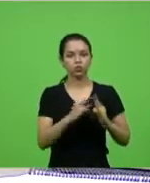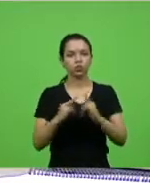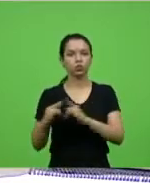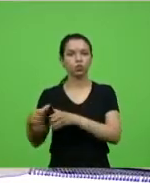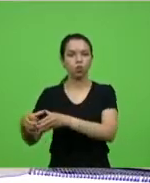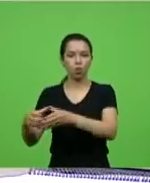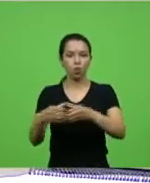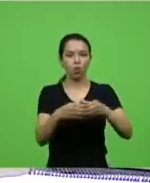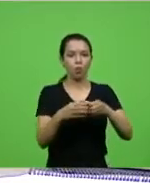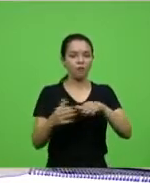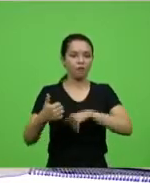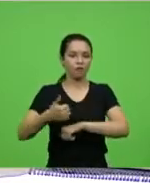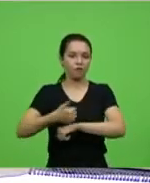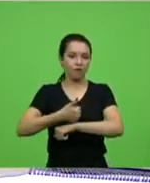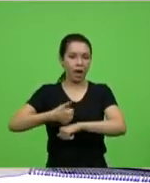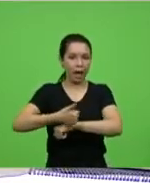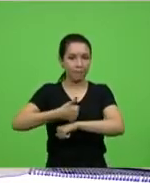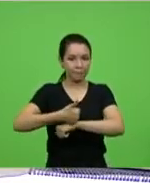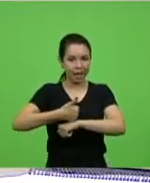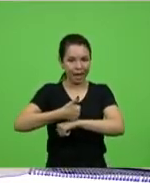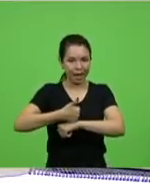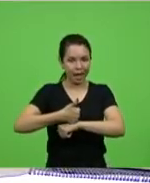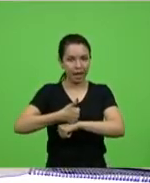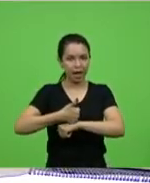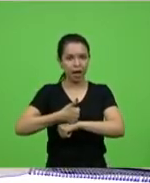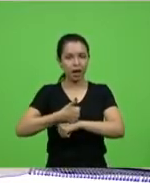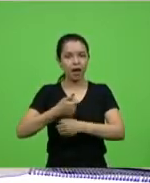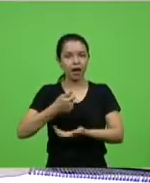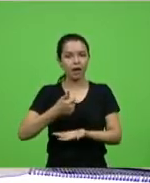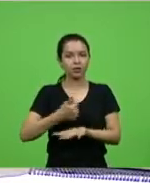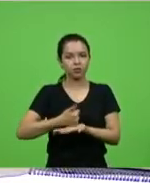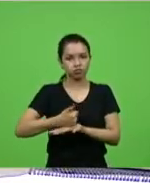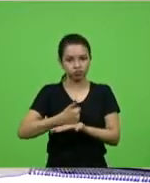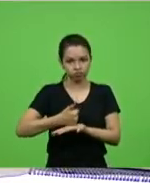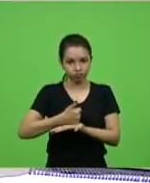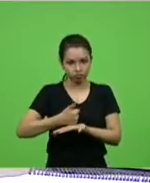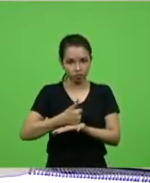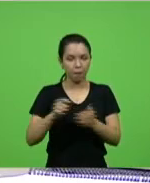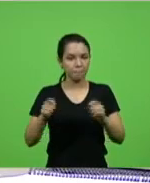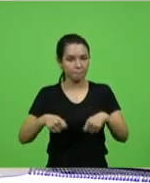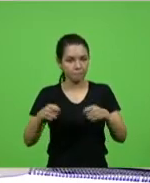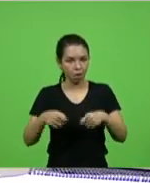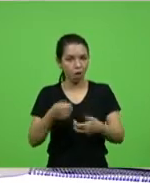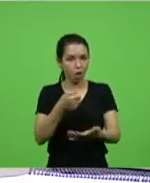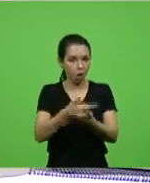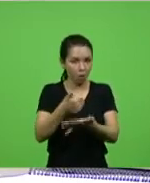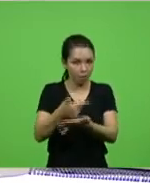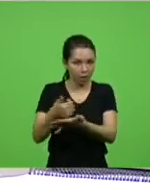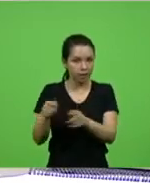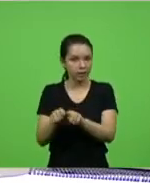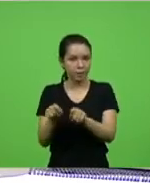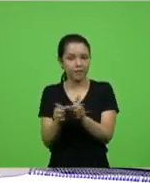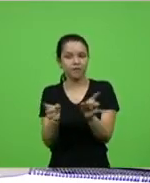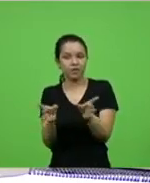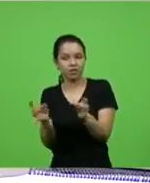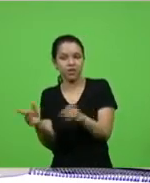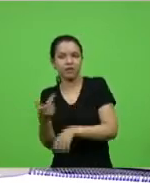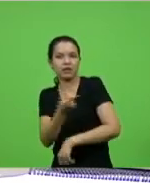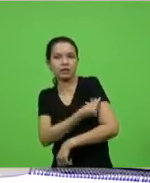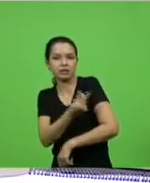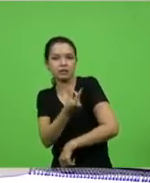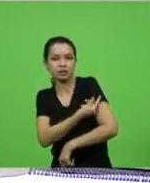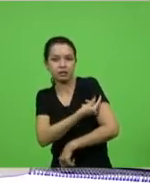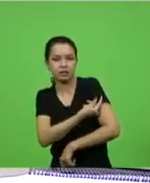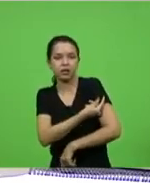possam comprar e vender e aplicar vacinas por conta do Covid-19 desde que haja autorização